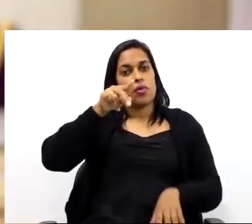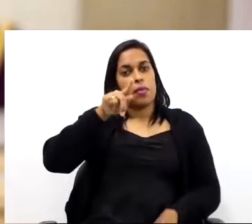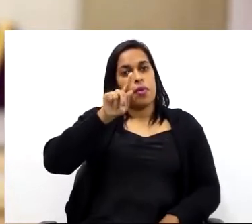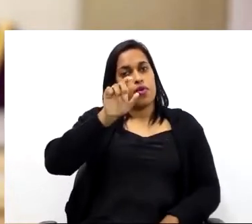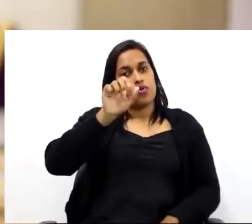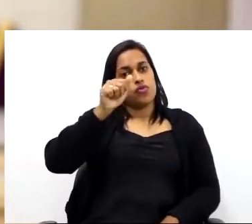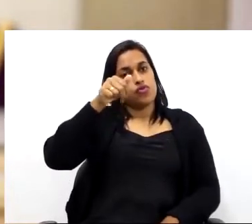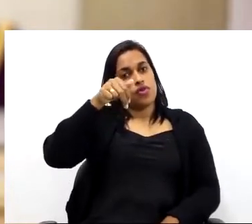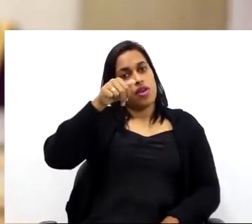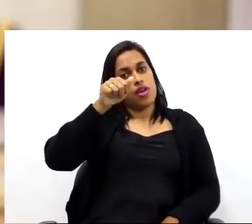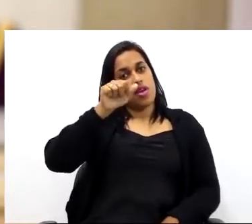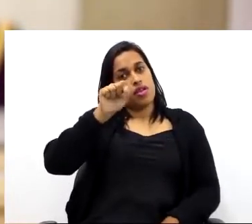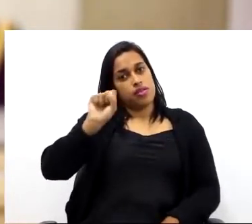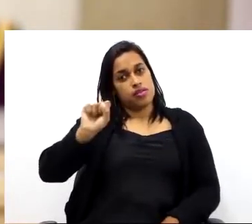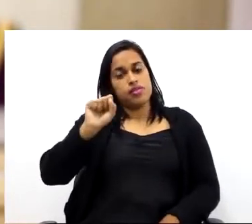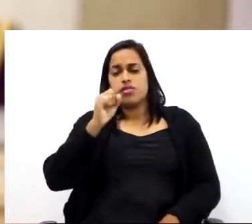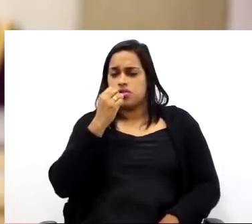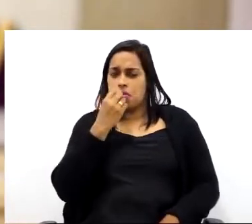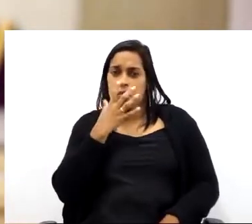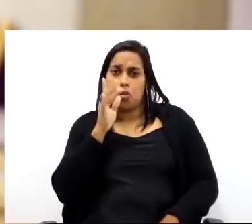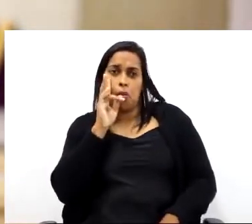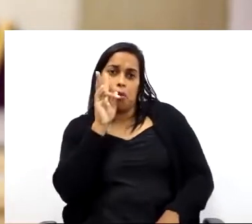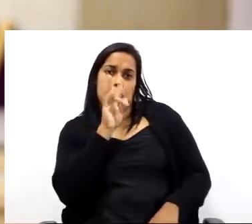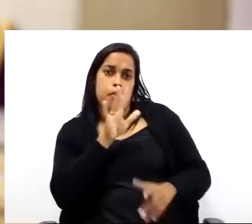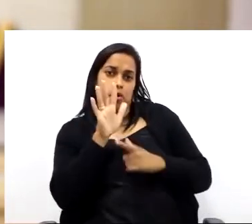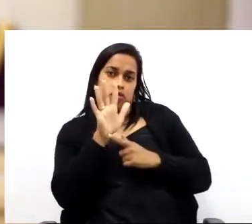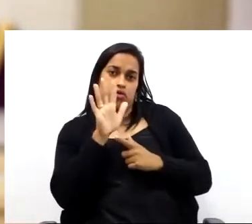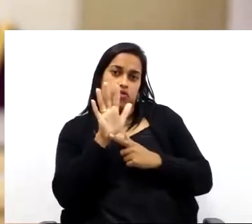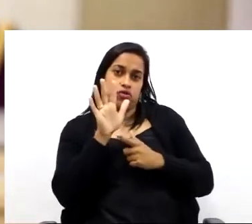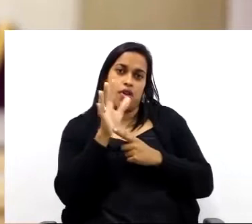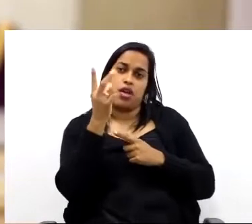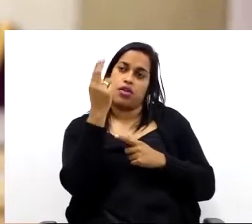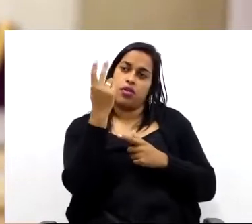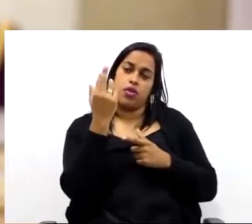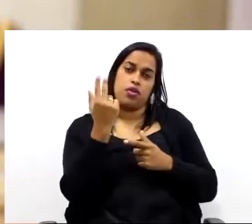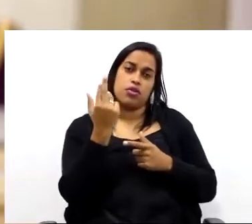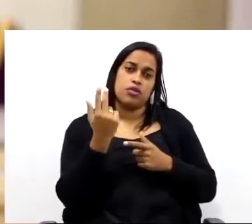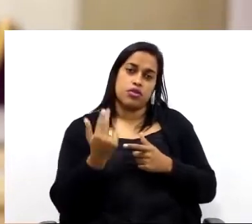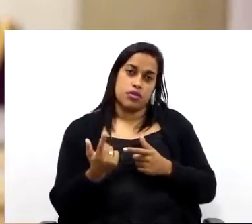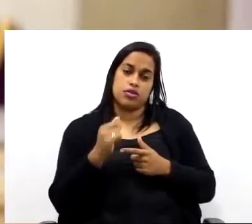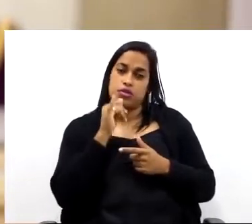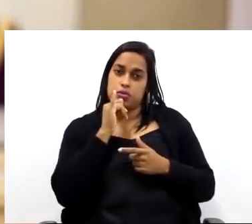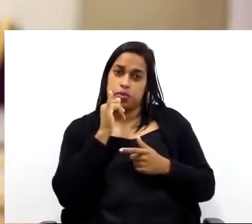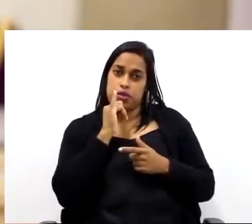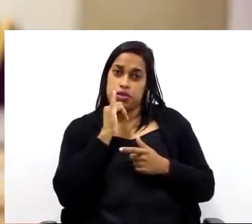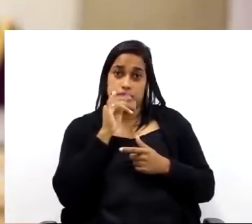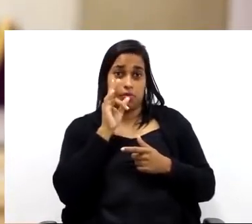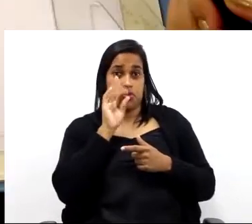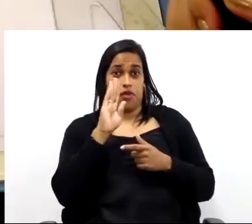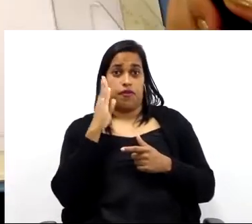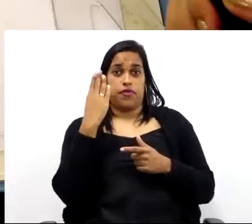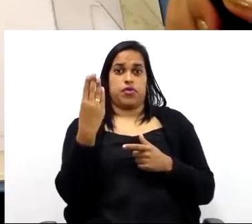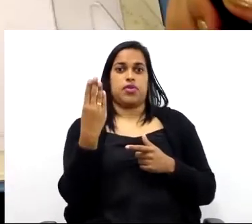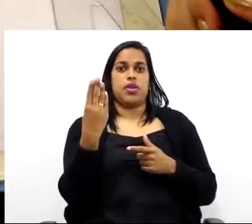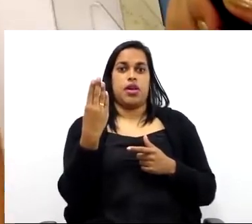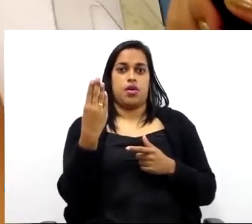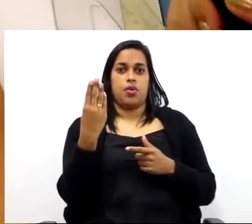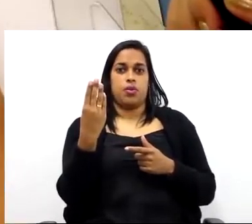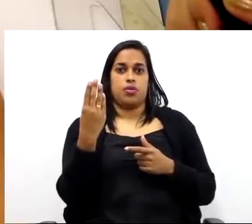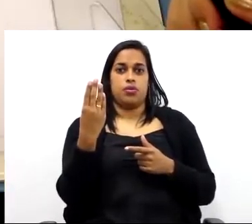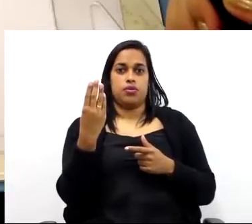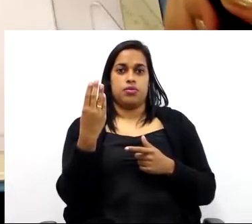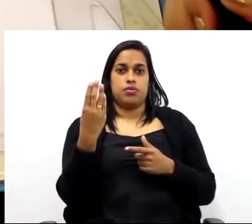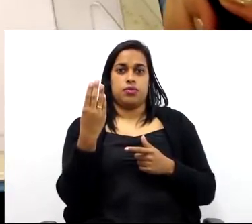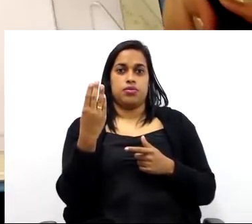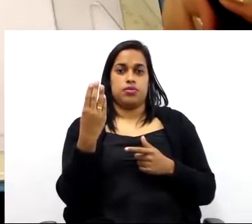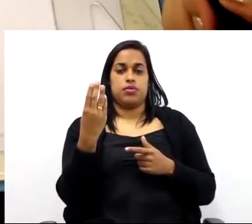tem três eixos, que a gente mostre três vistas cruzando esses eixos dois a dois. Então, por exemplo, na vista frontal, eu cruzaria